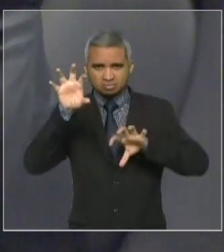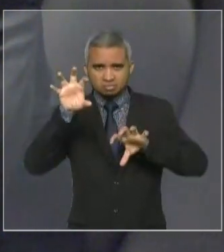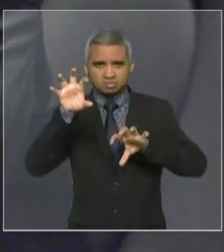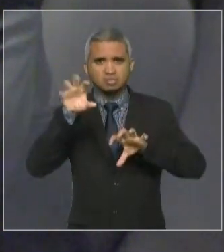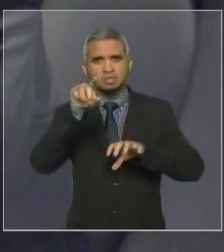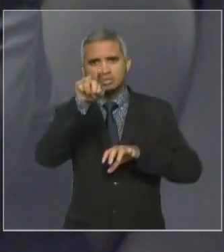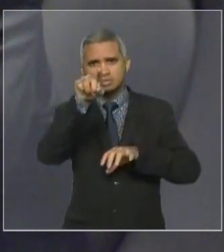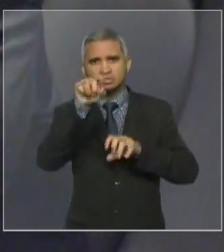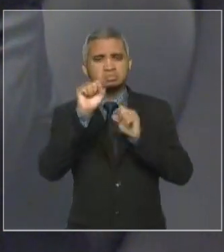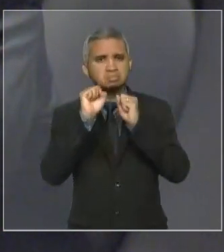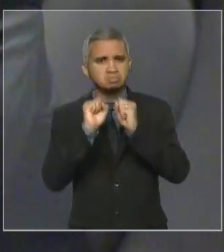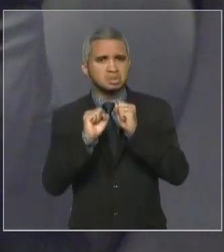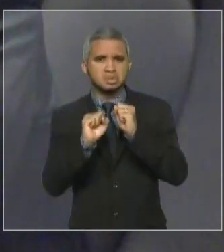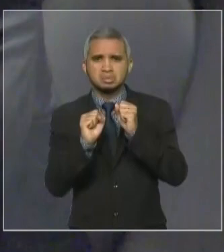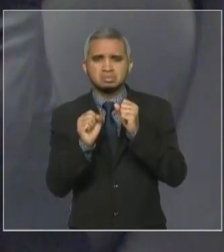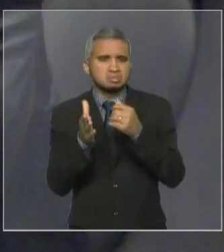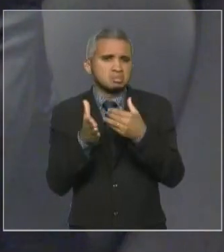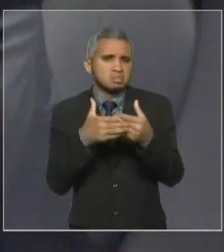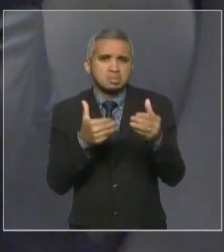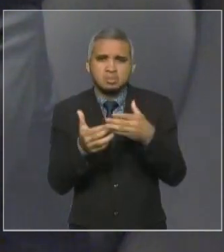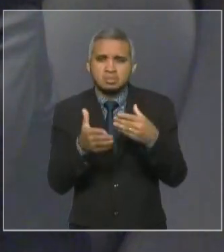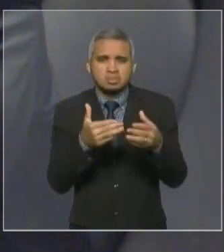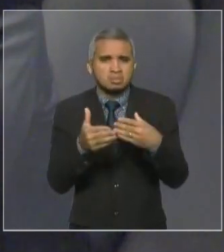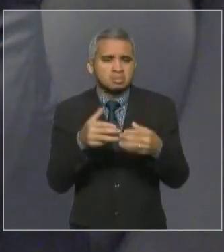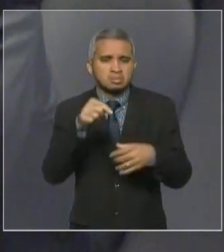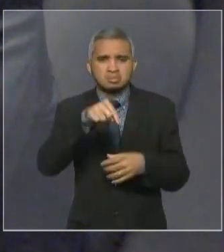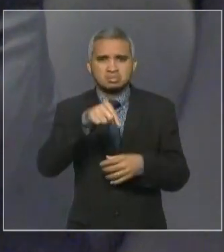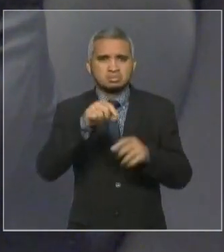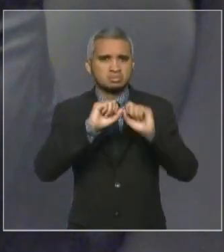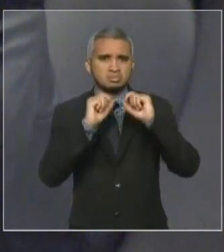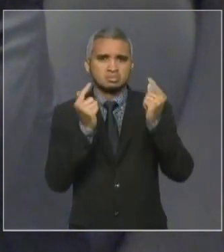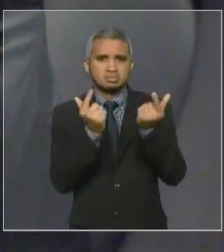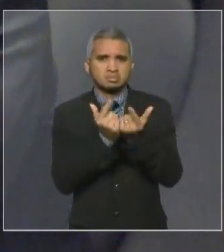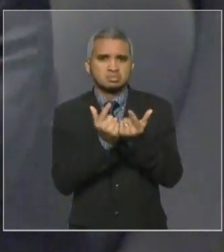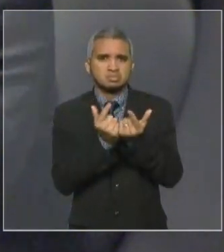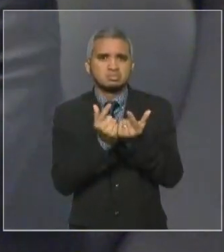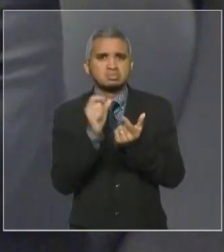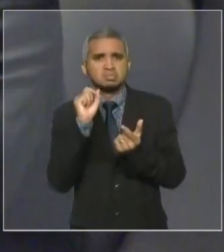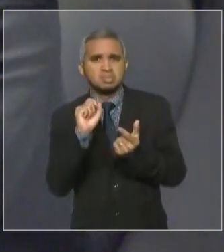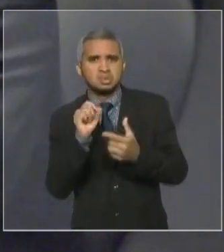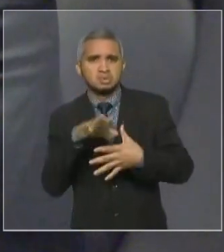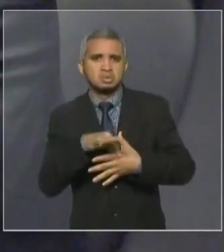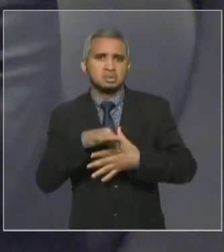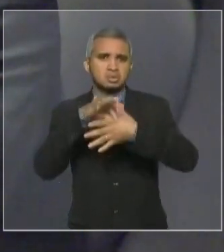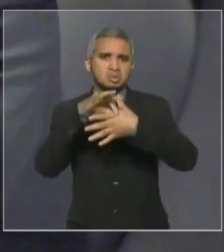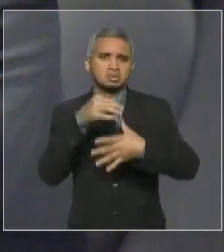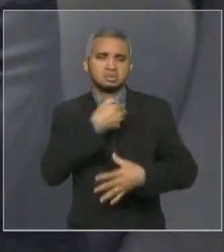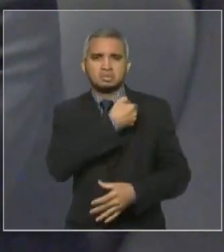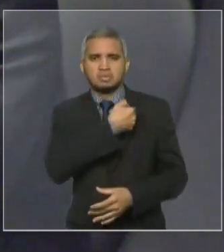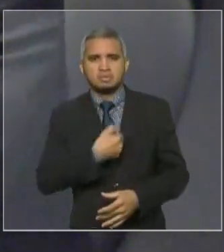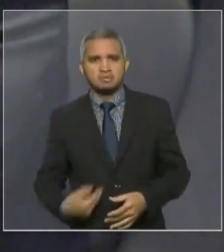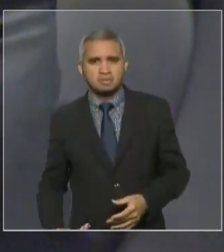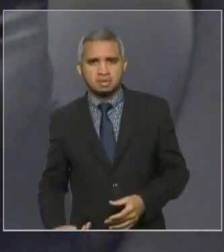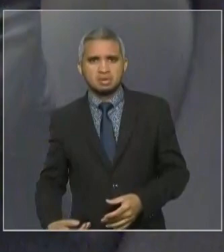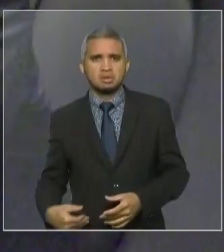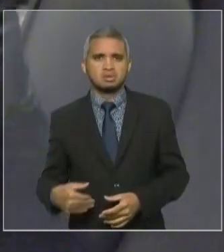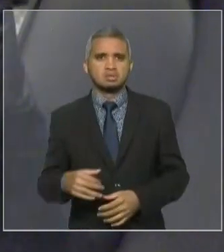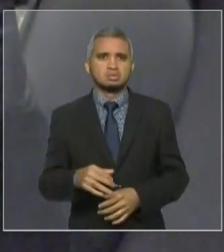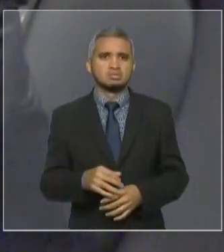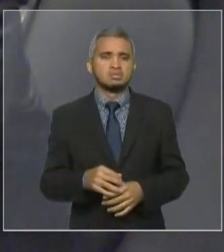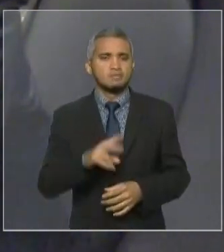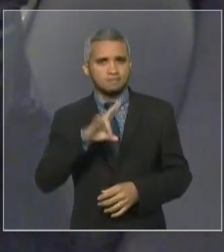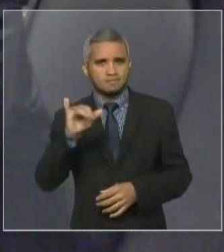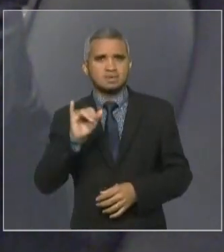cargos aqui neste Parlamento. V. Exª, poderia ser o líder do governo, que, aqui, será muito bem